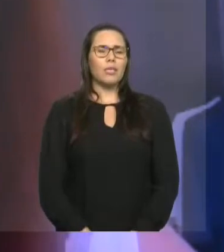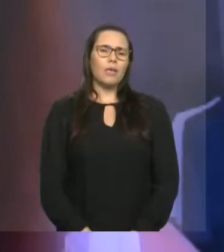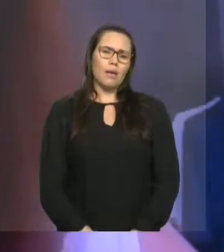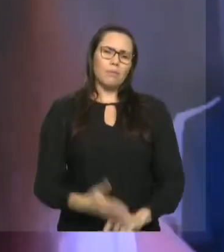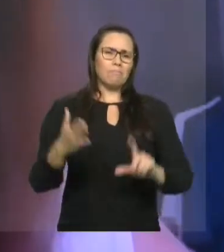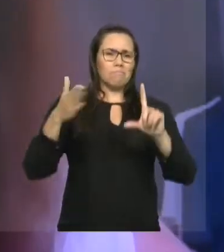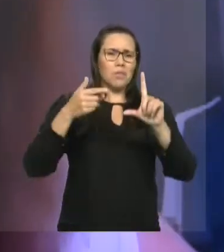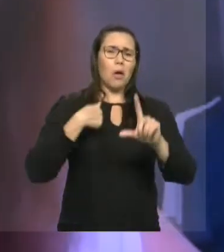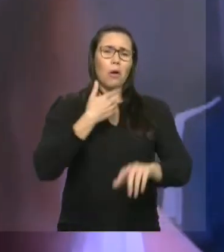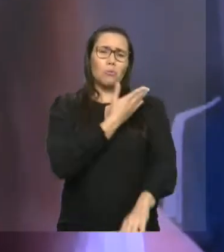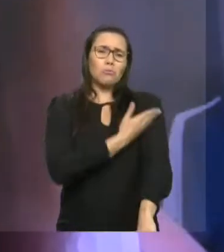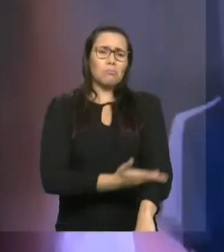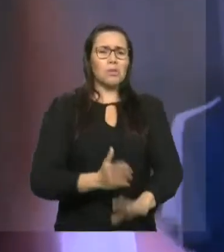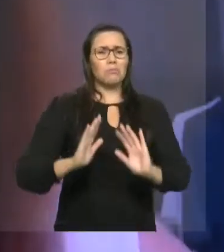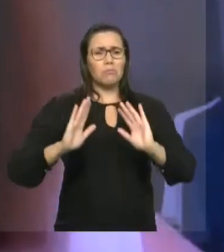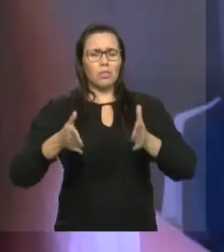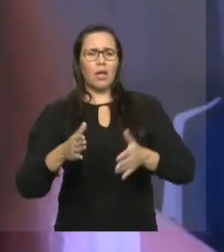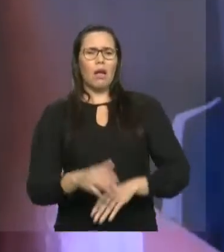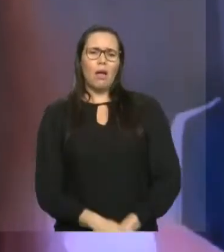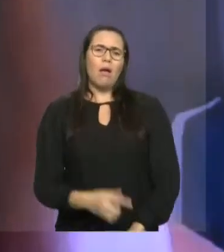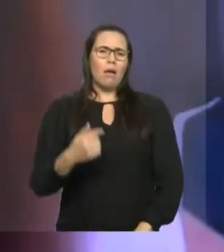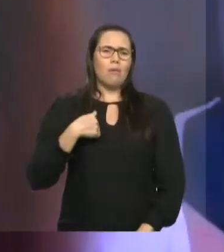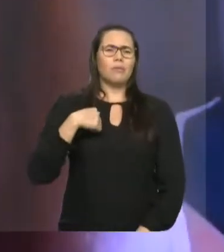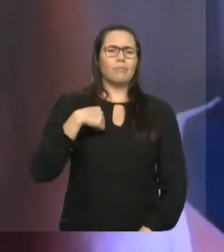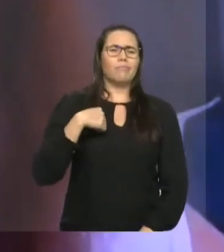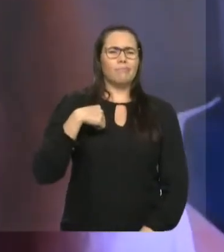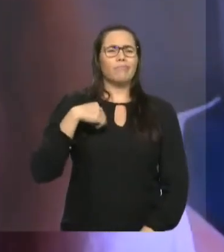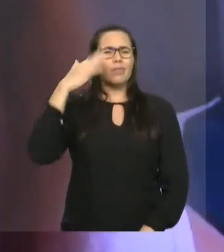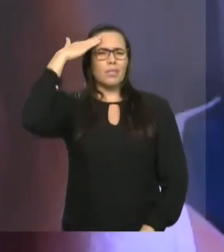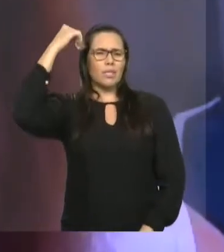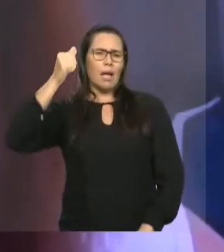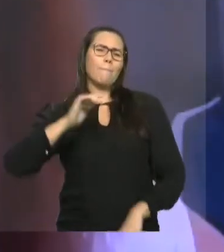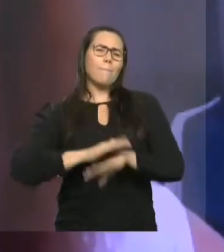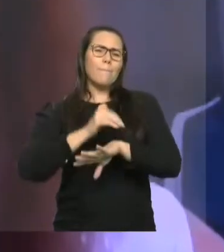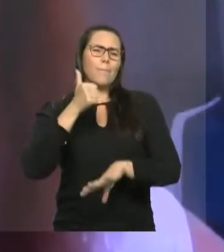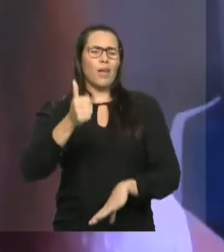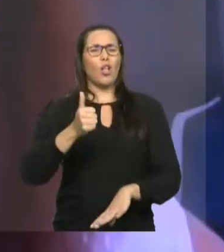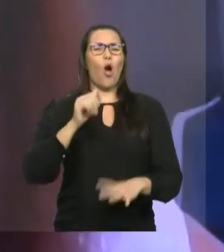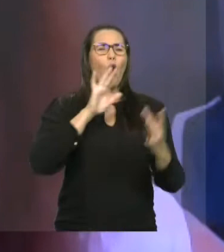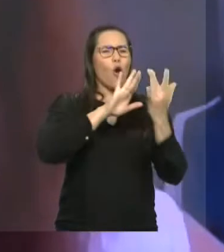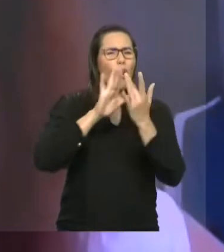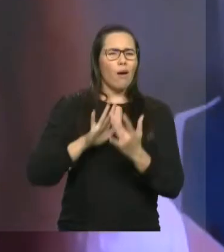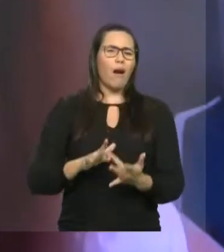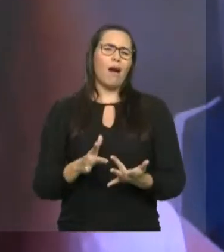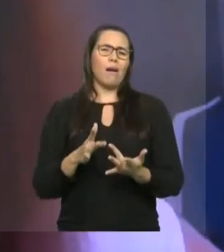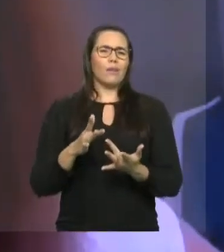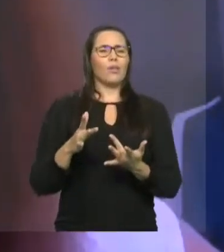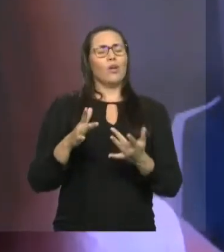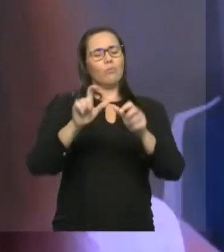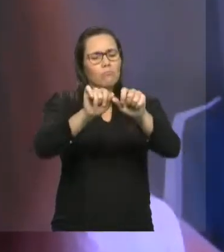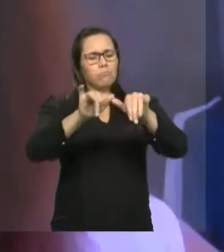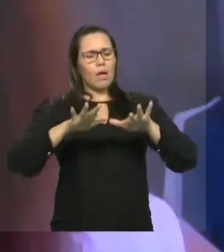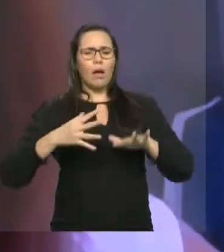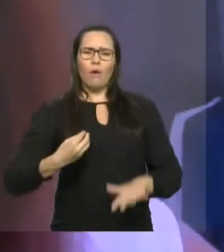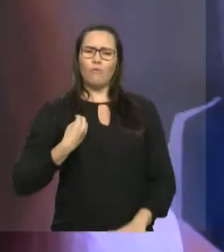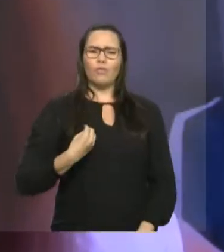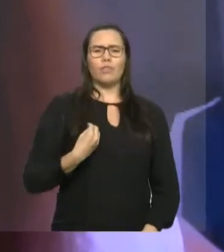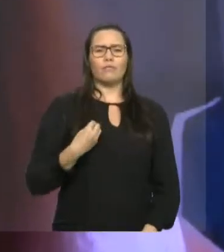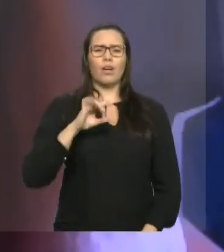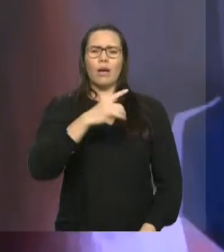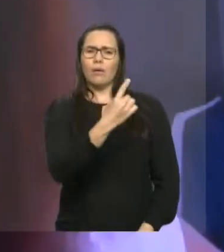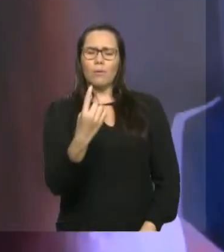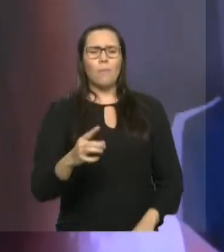difícil para nós essa virtual. Com grande alegria que a gente apresenta esse projeto, porque tudo que nós investimos em